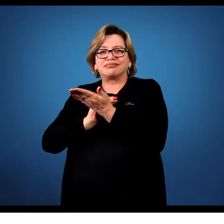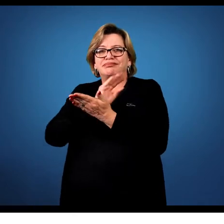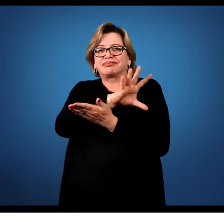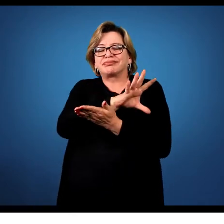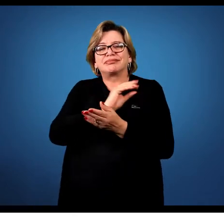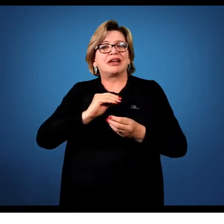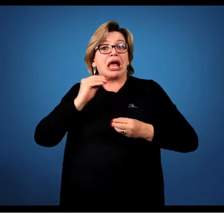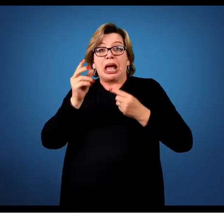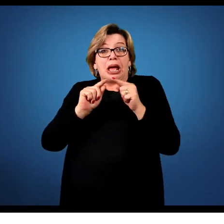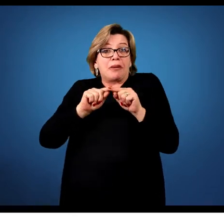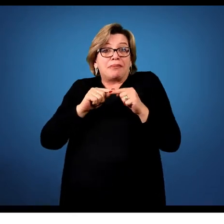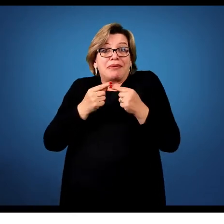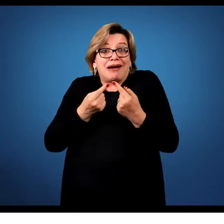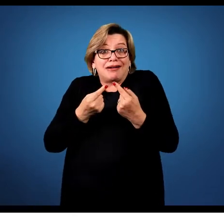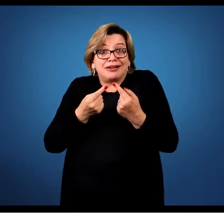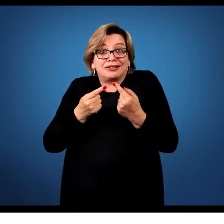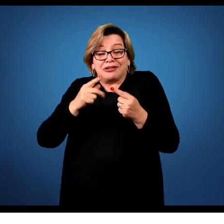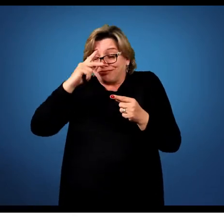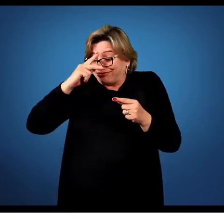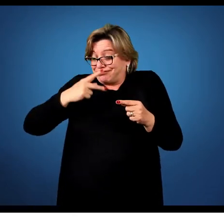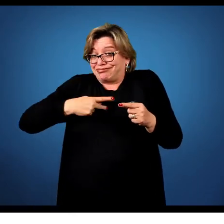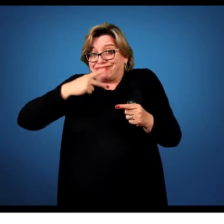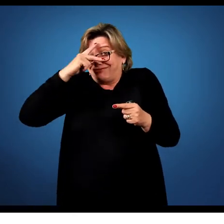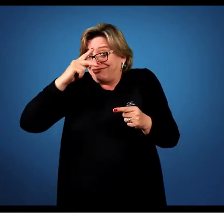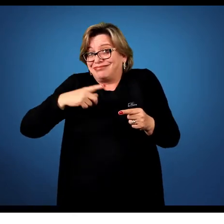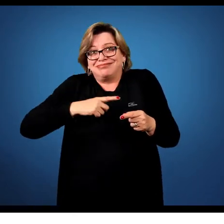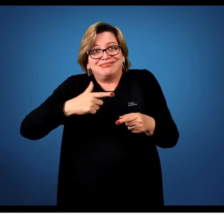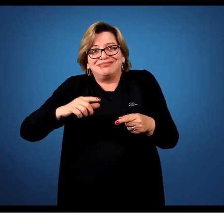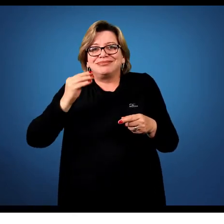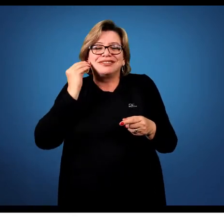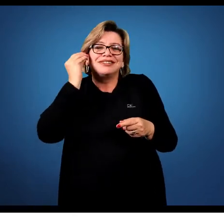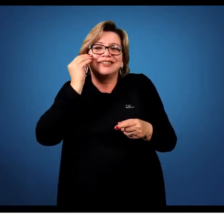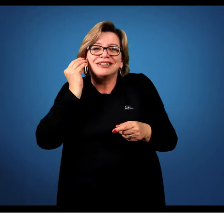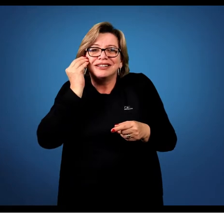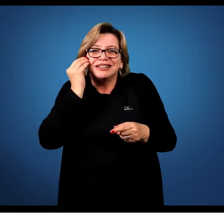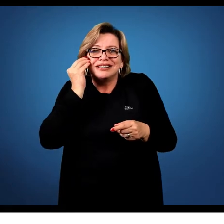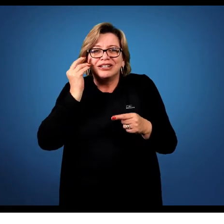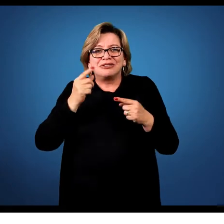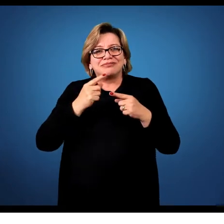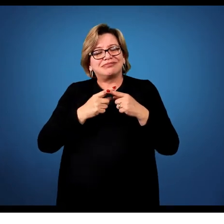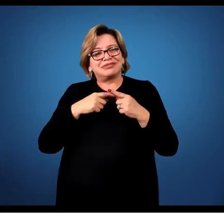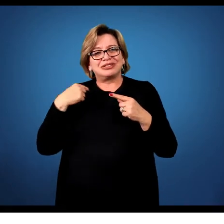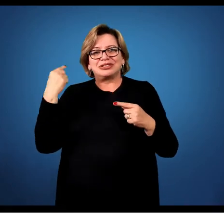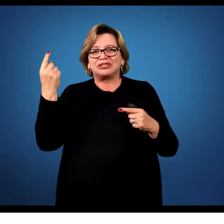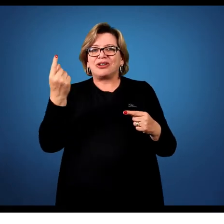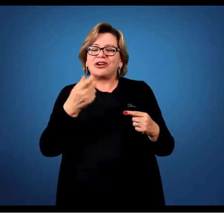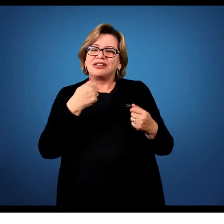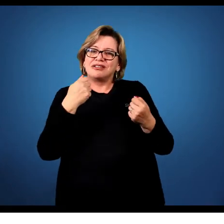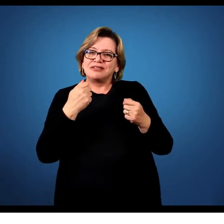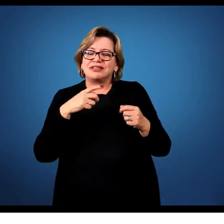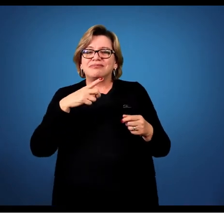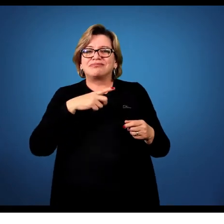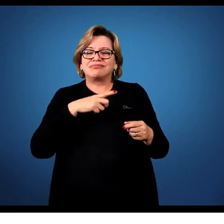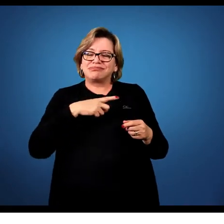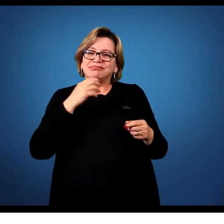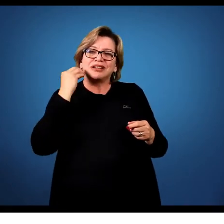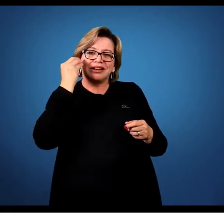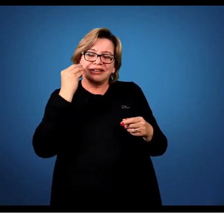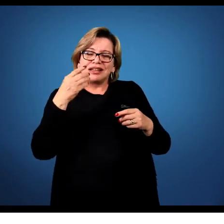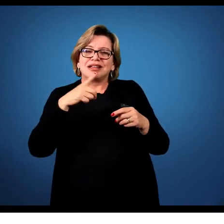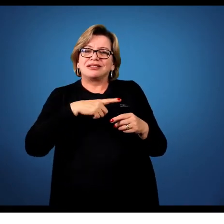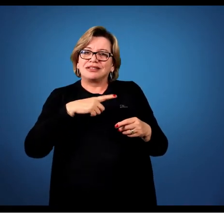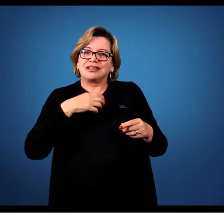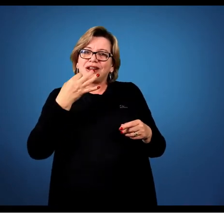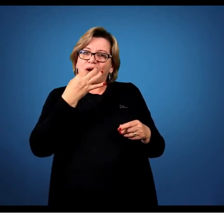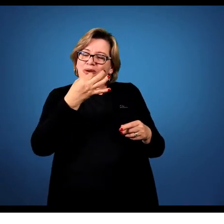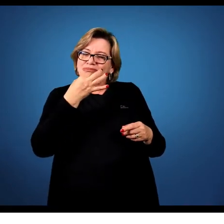mas você não tem a sua própria experiência sobre determinado assunto. Porque você precisa ter essa noção, essa opinião sobre todos os